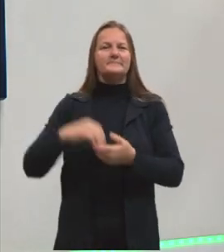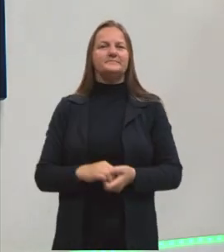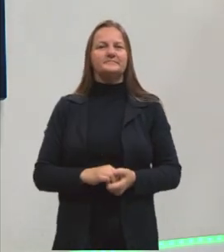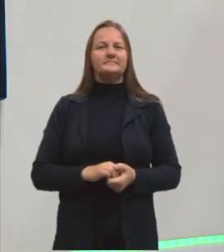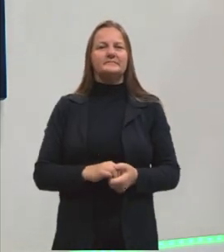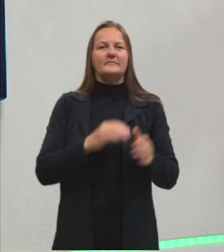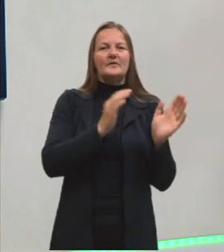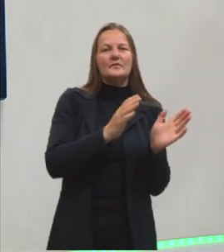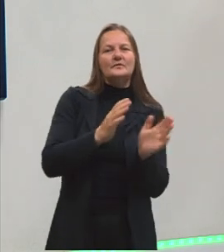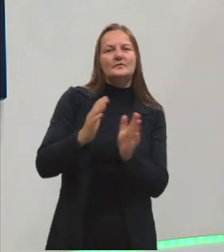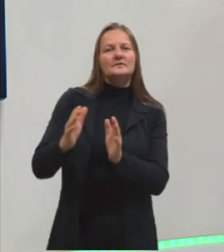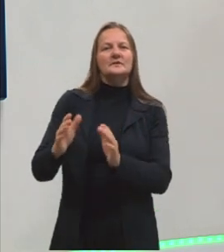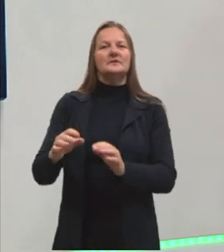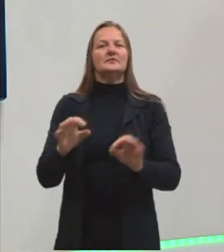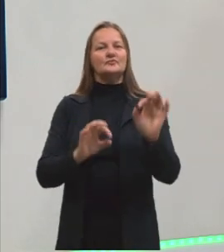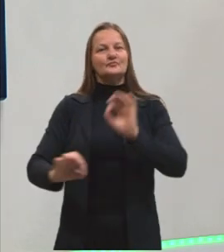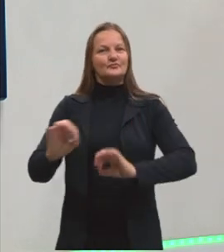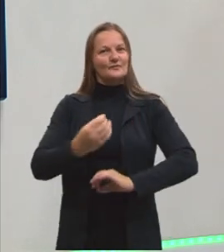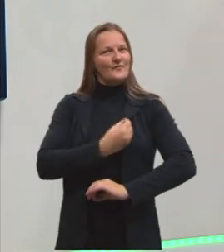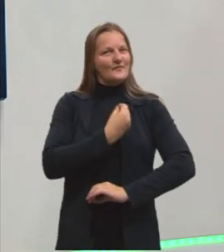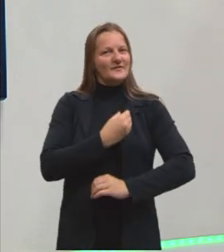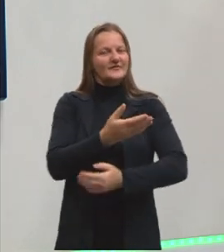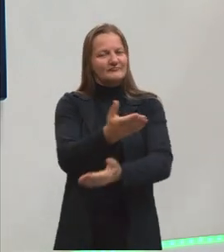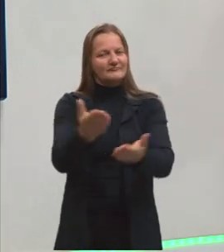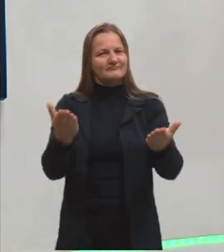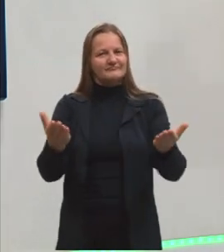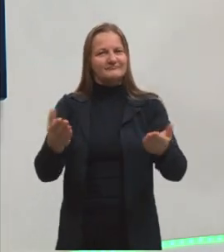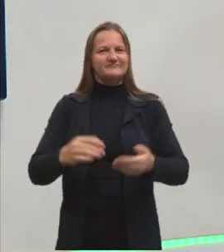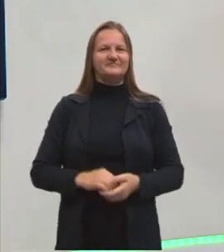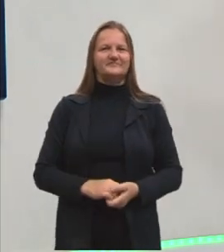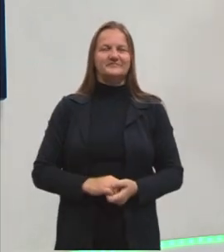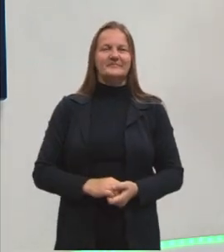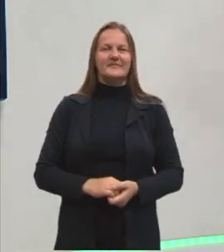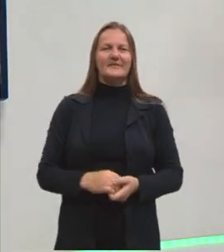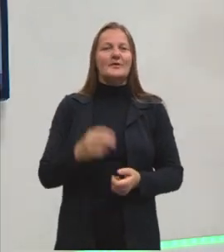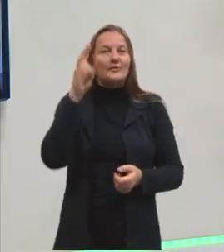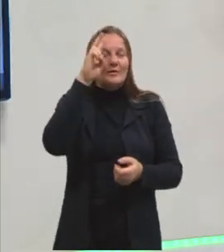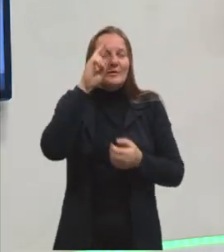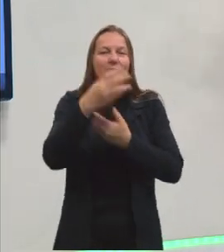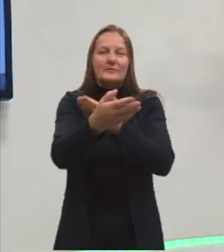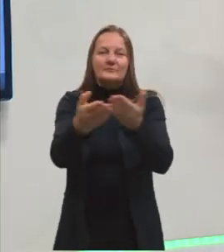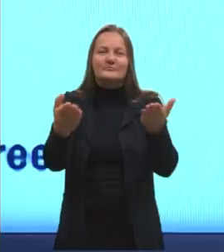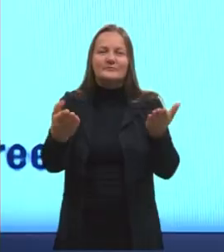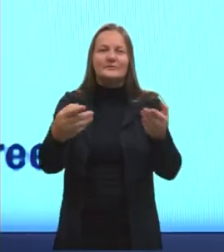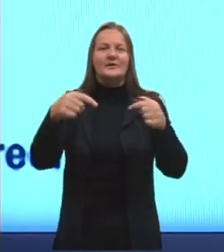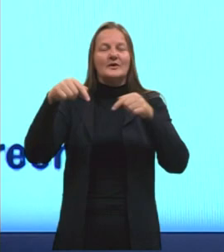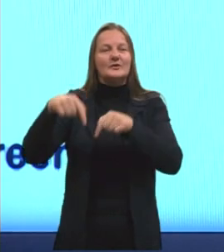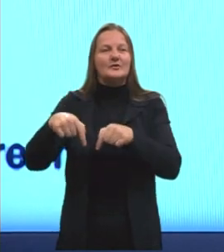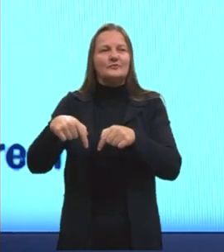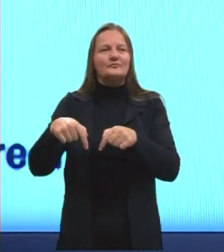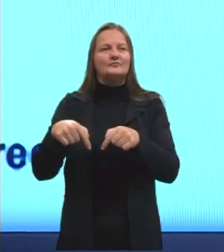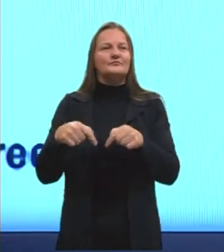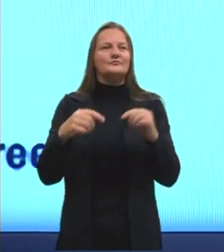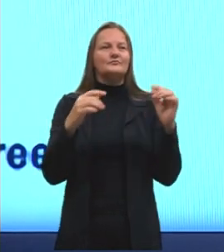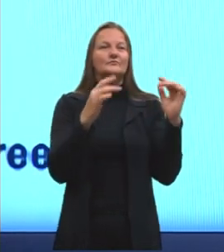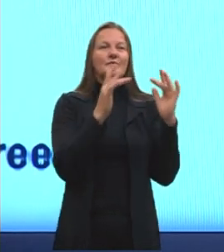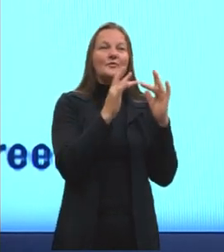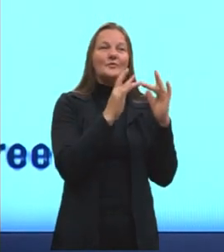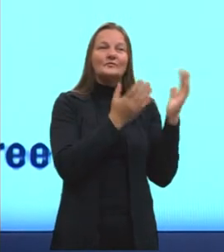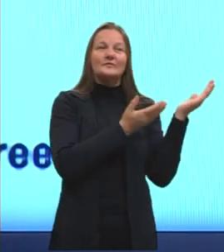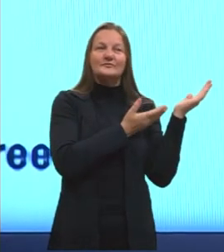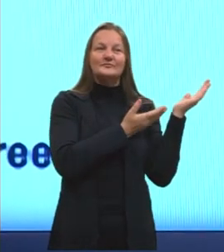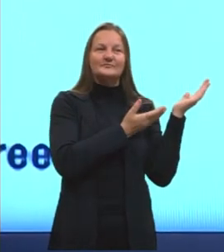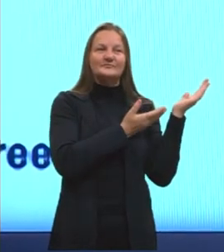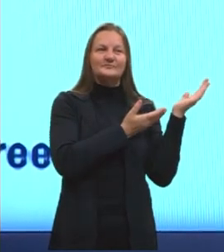etapa da vida escolar de vocês. Quero lembrá-los que aqui no cantinho desse meu primeiro slide,